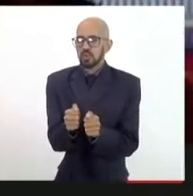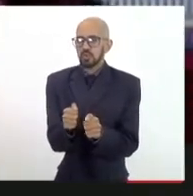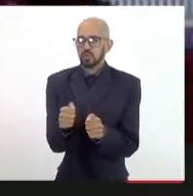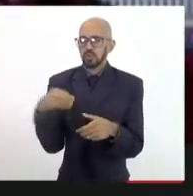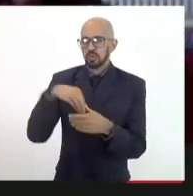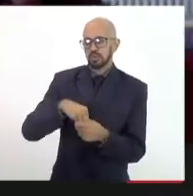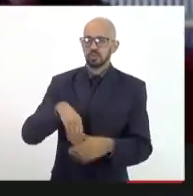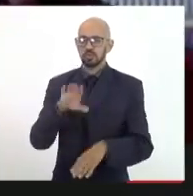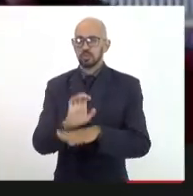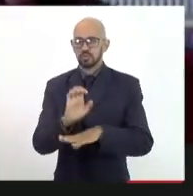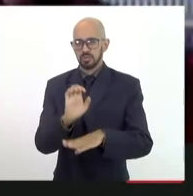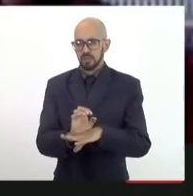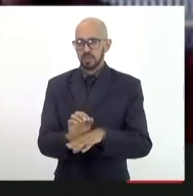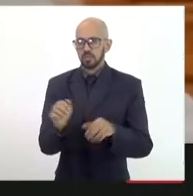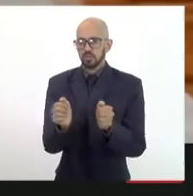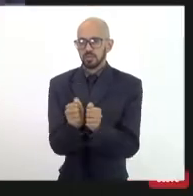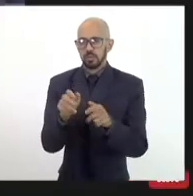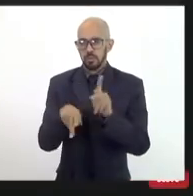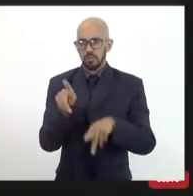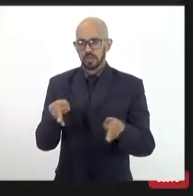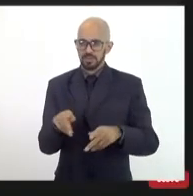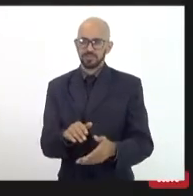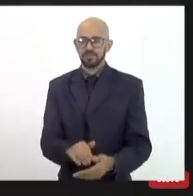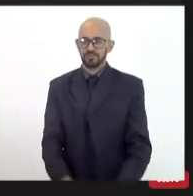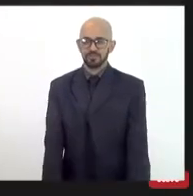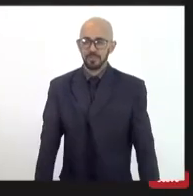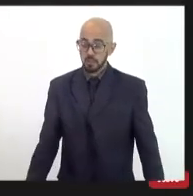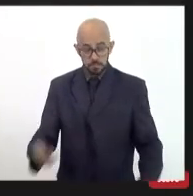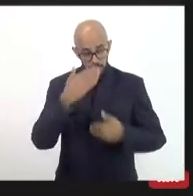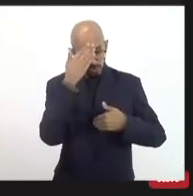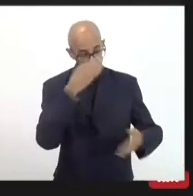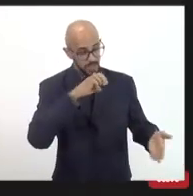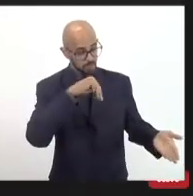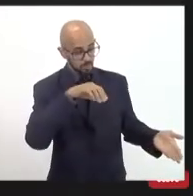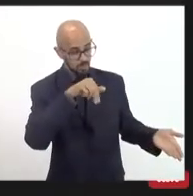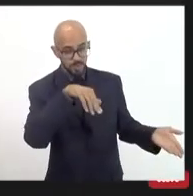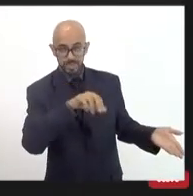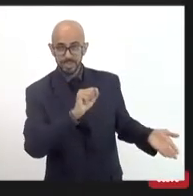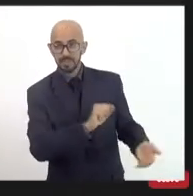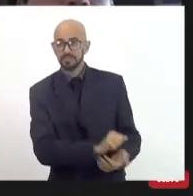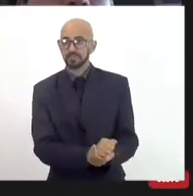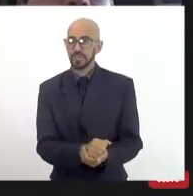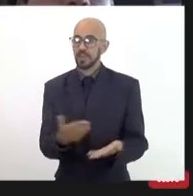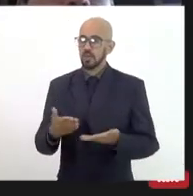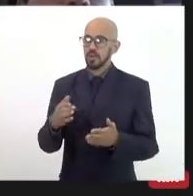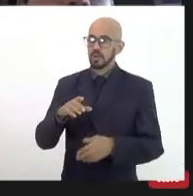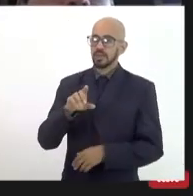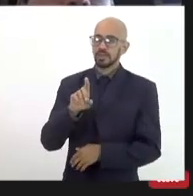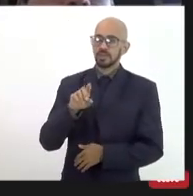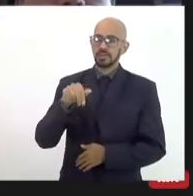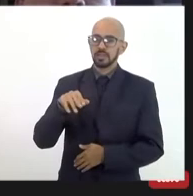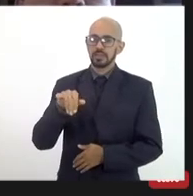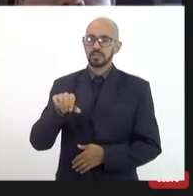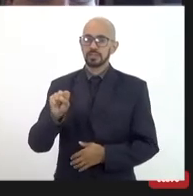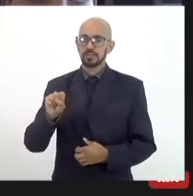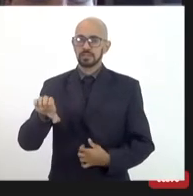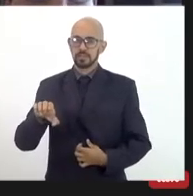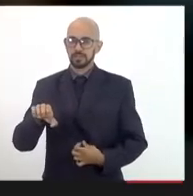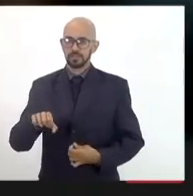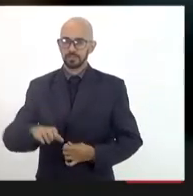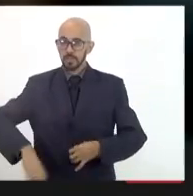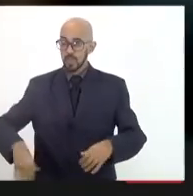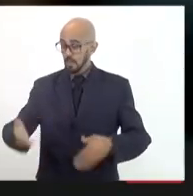população Obrigado Mônica uma palavra a doutora Denise por favor Muito obrigada presidente